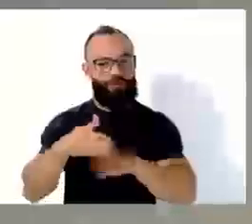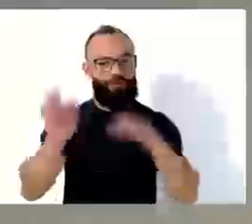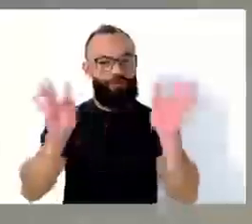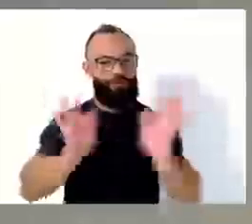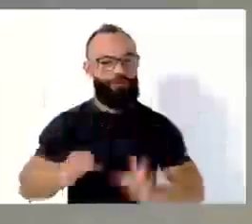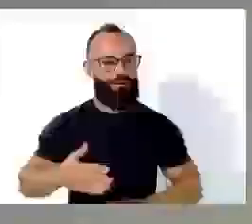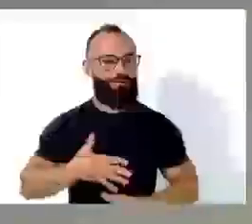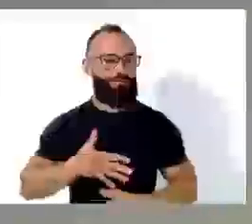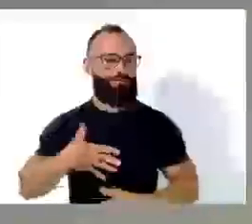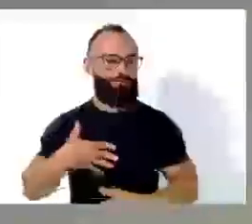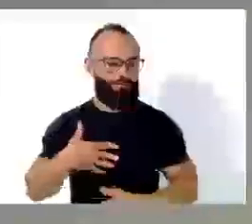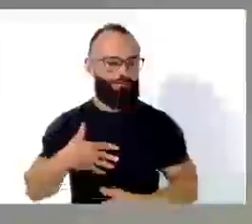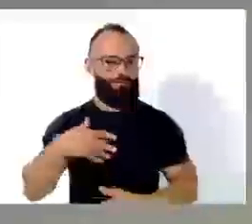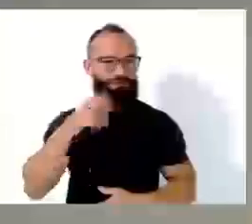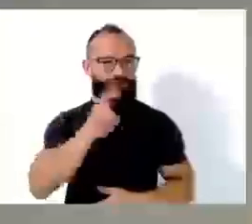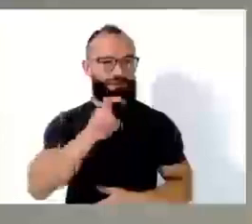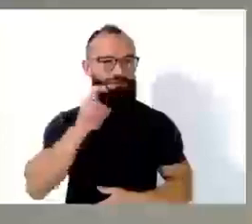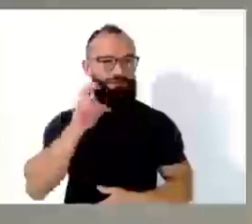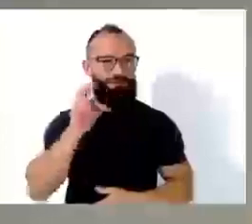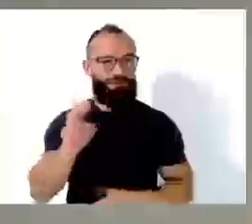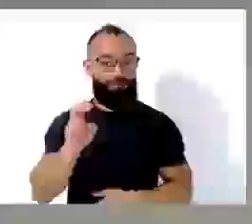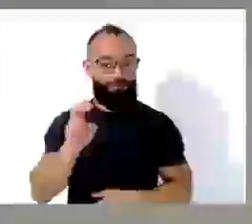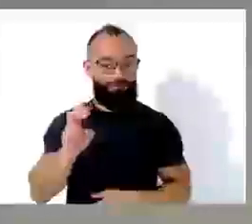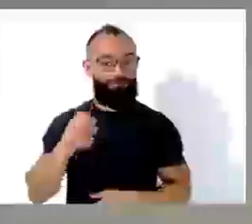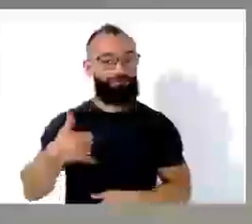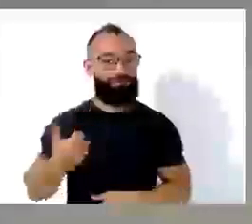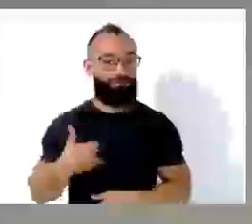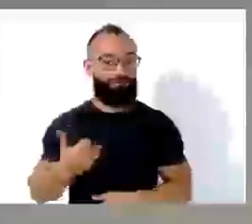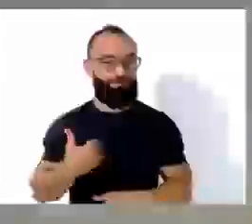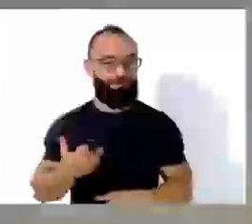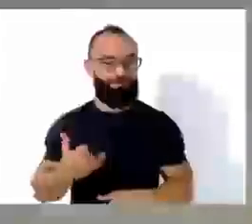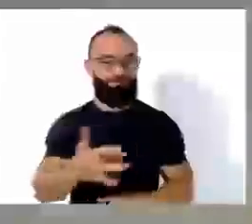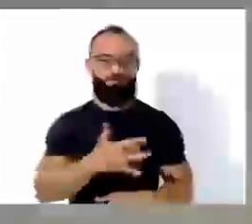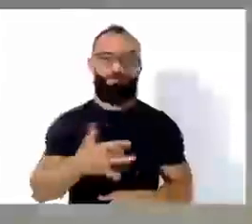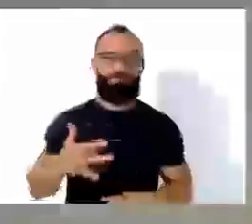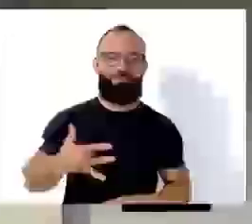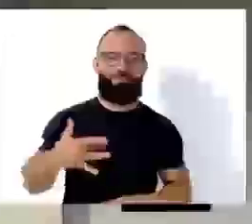5.5 bem-vividos, e agora de uma forma mais saudável e com mais saúde.